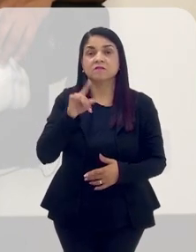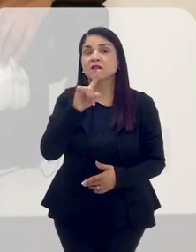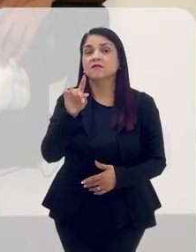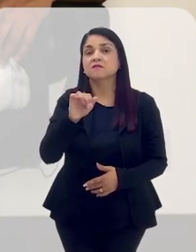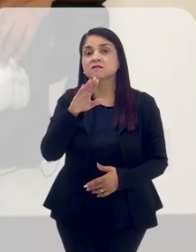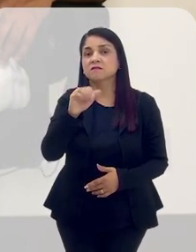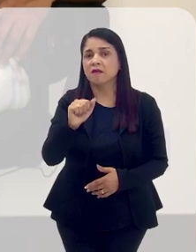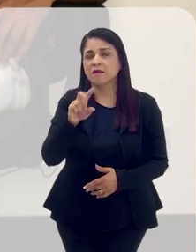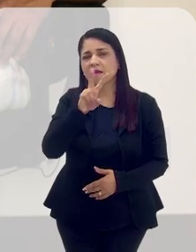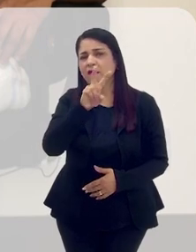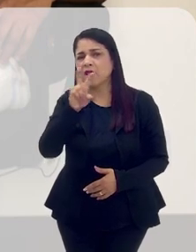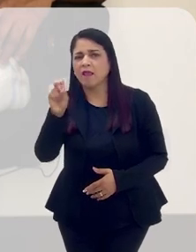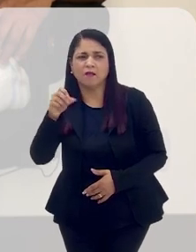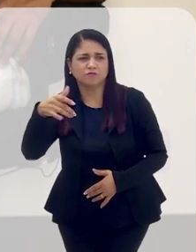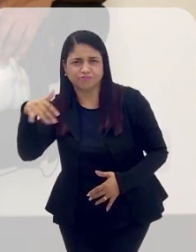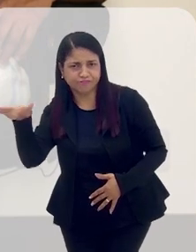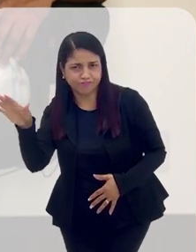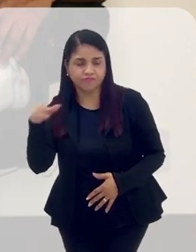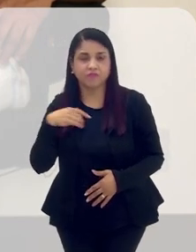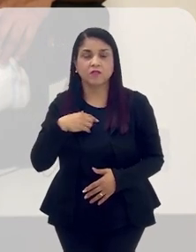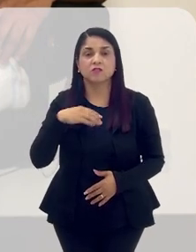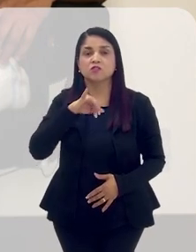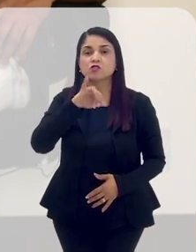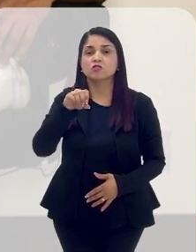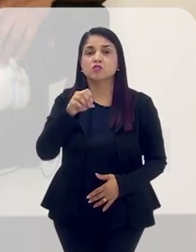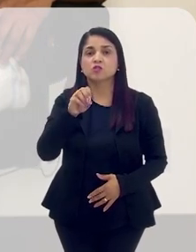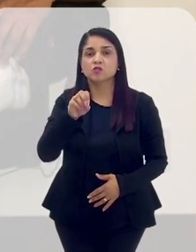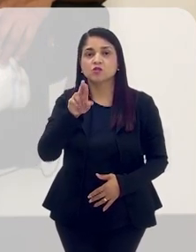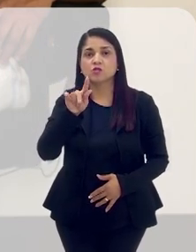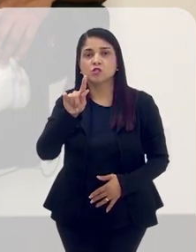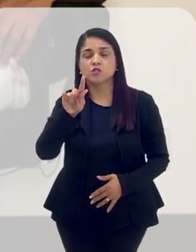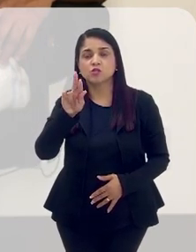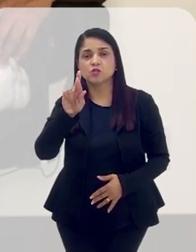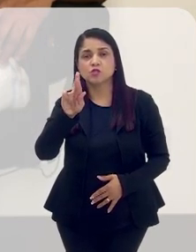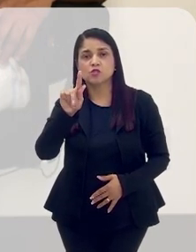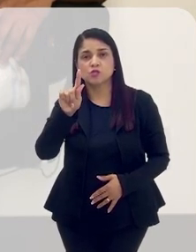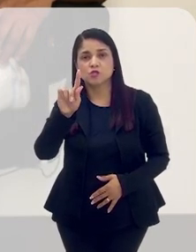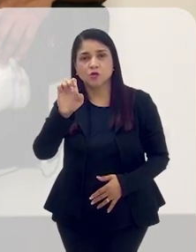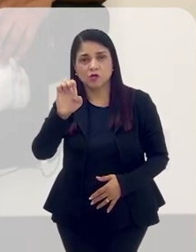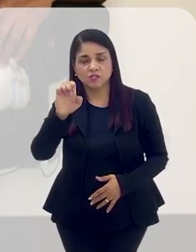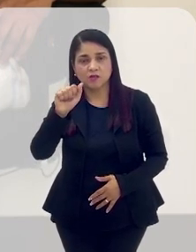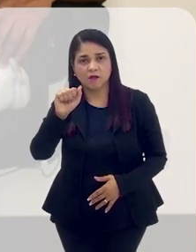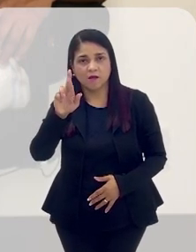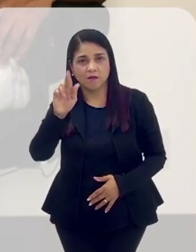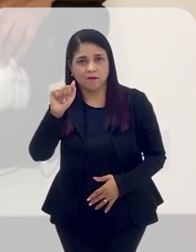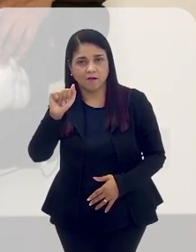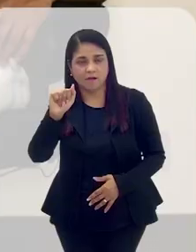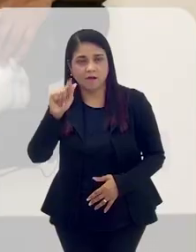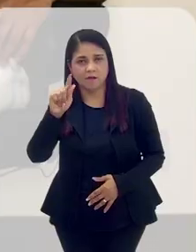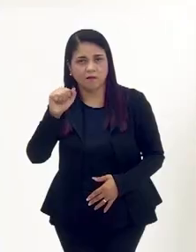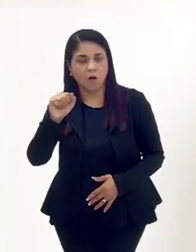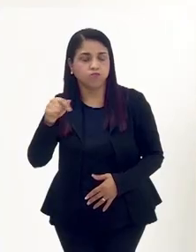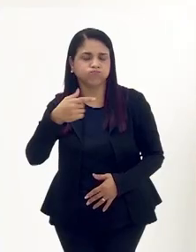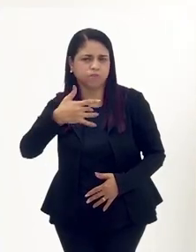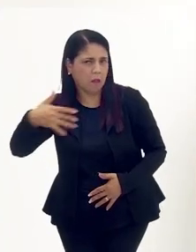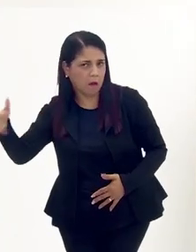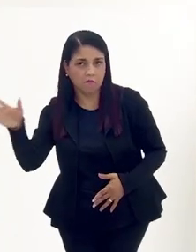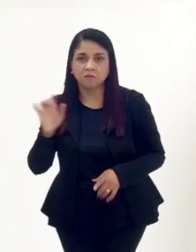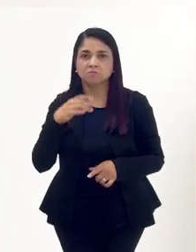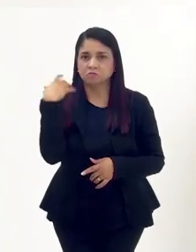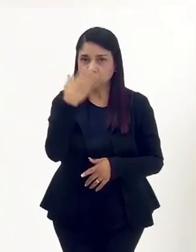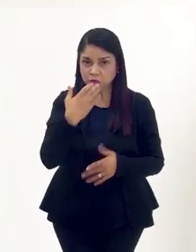caminha para 500 e pouco, aí tem mais Jorge Aragão. Então, música de pagode é o que não falta.